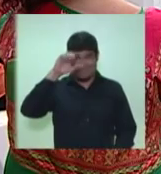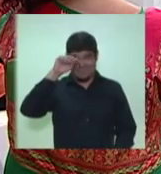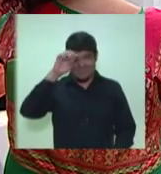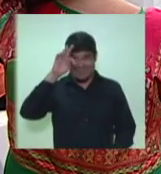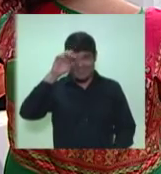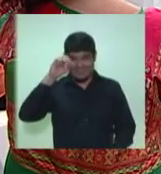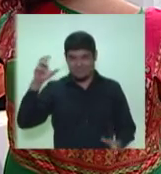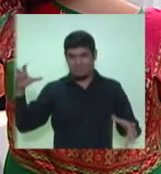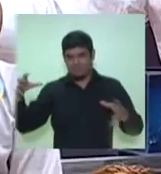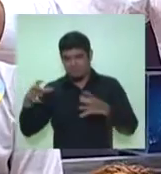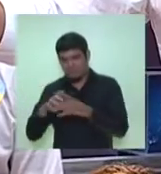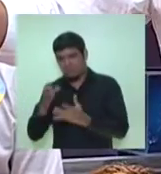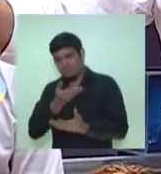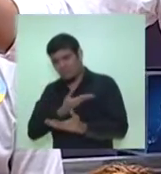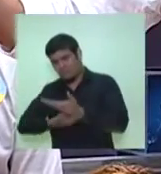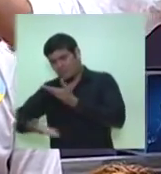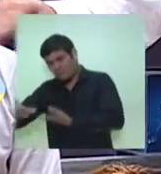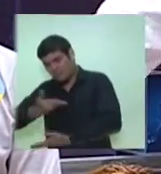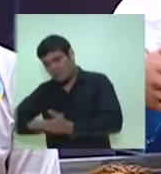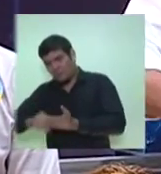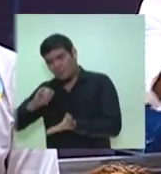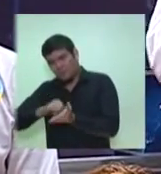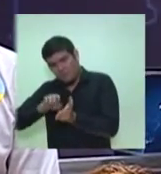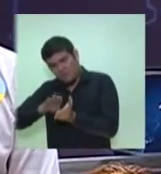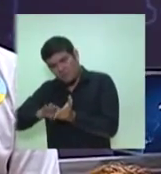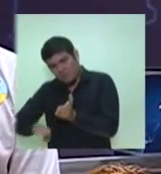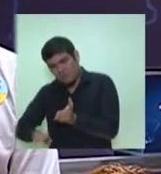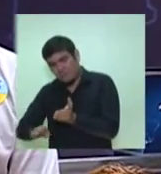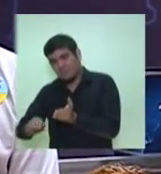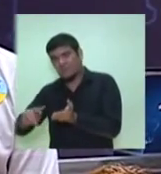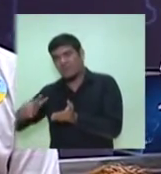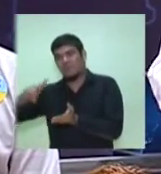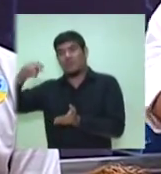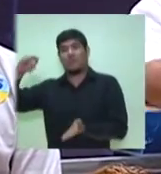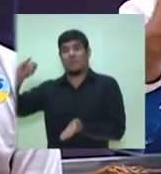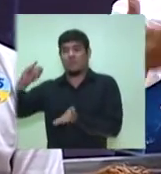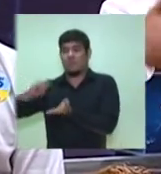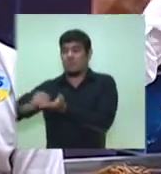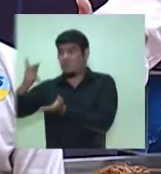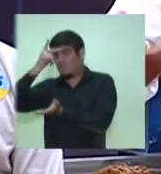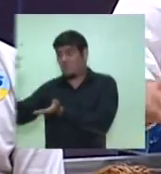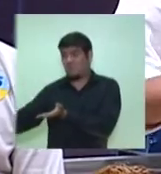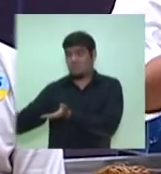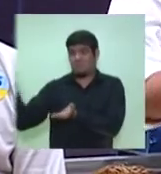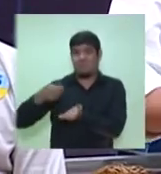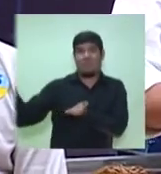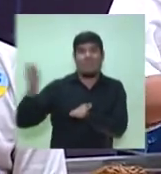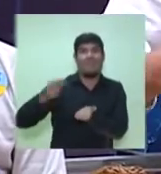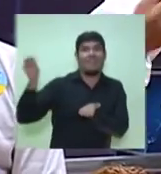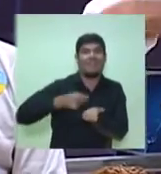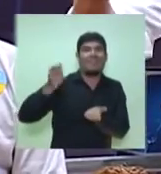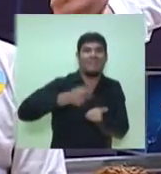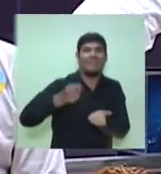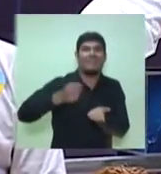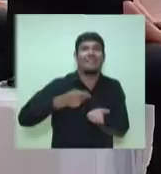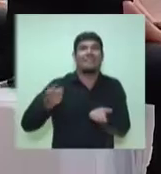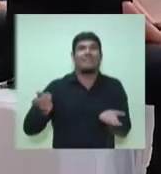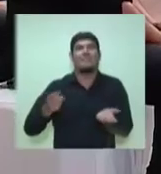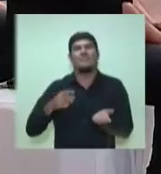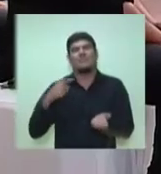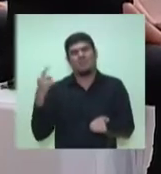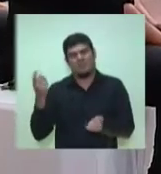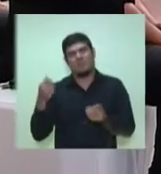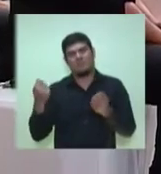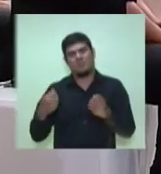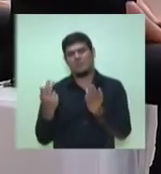alíquota e aumentamos a base de contribuintes. Isso foi bom para polo industrial de Manaus e essa iniciativa pode ser utilizada em outros